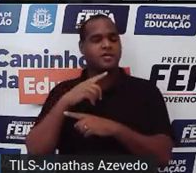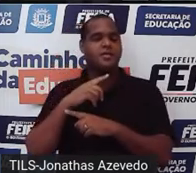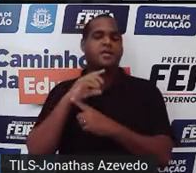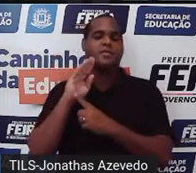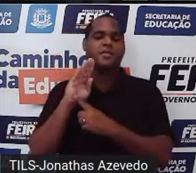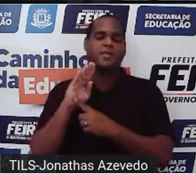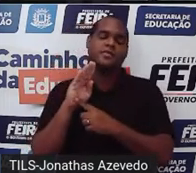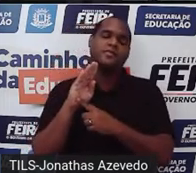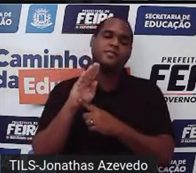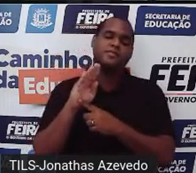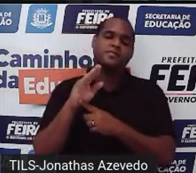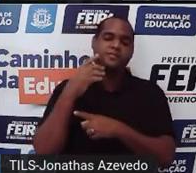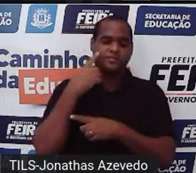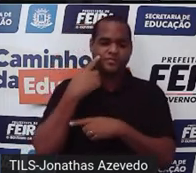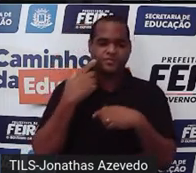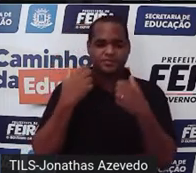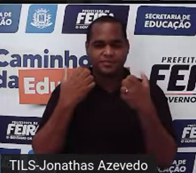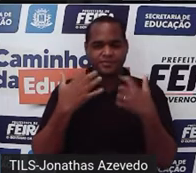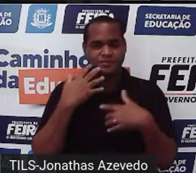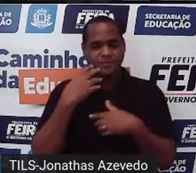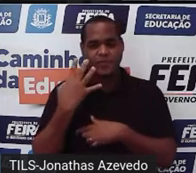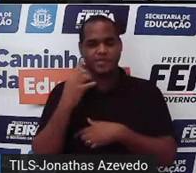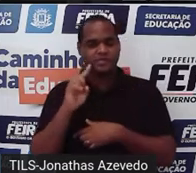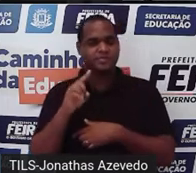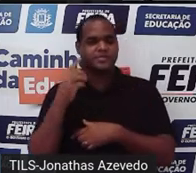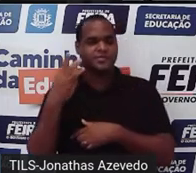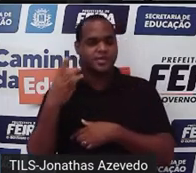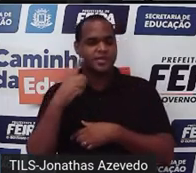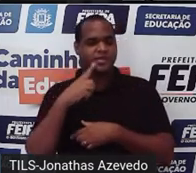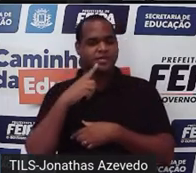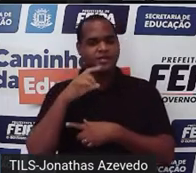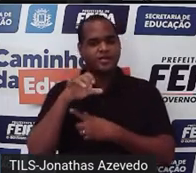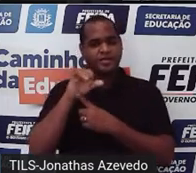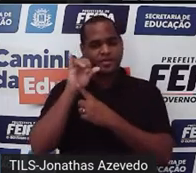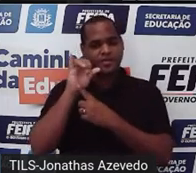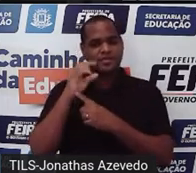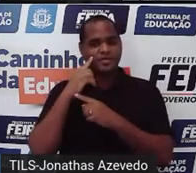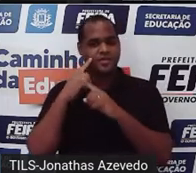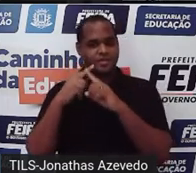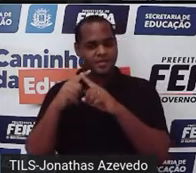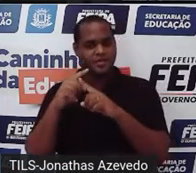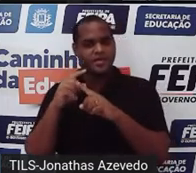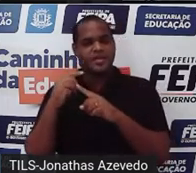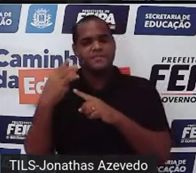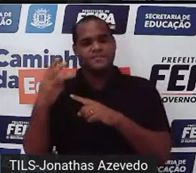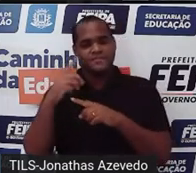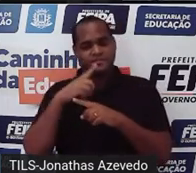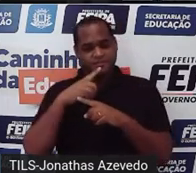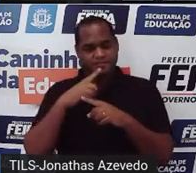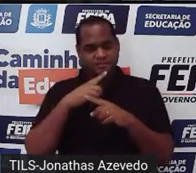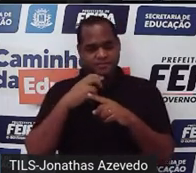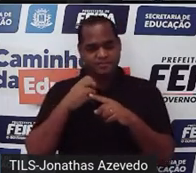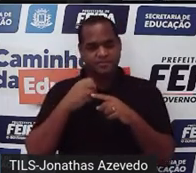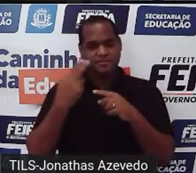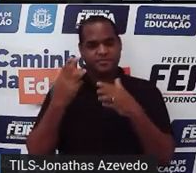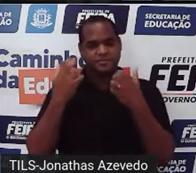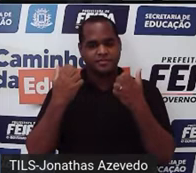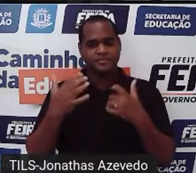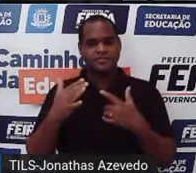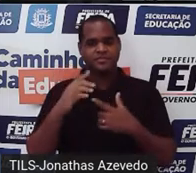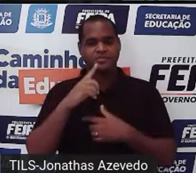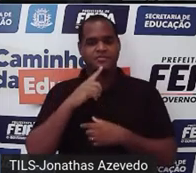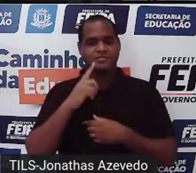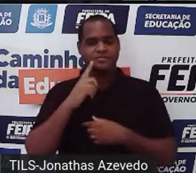4, 3, x igual a 4 e y igual a 3? Ou é o par que está na letra C,